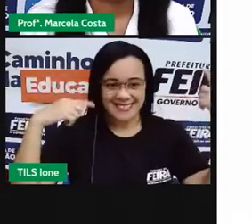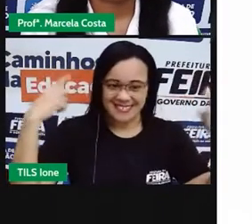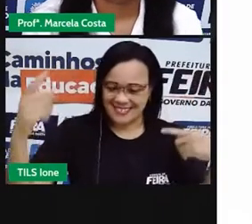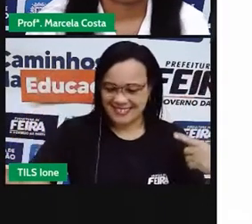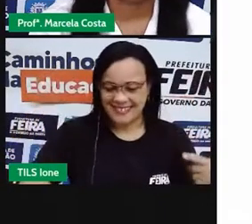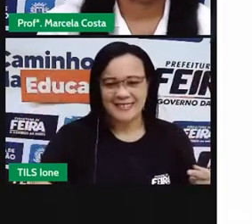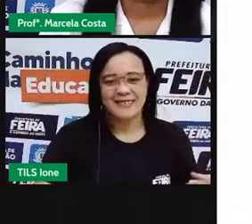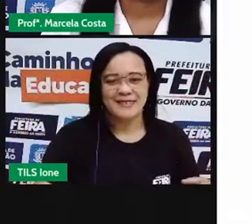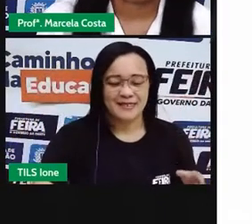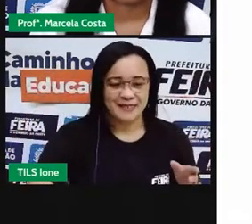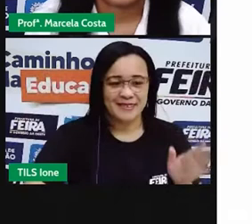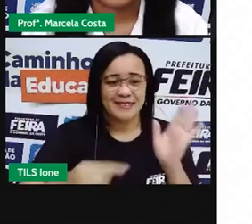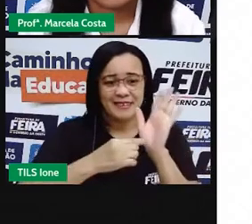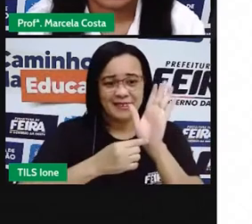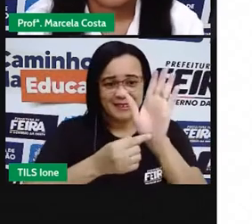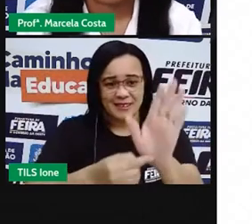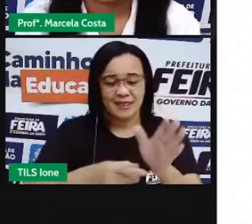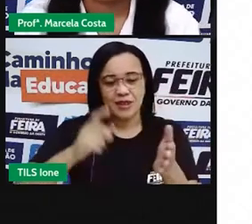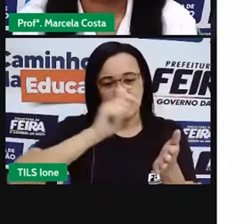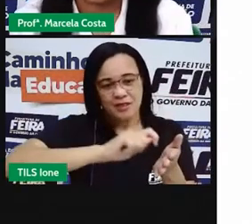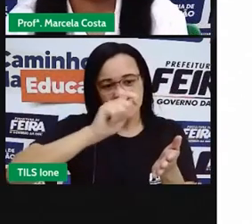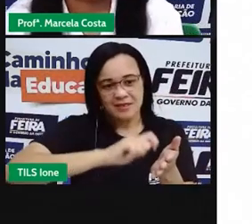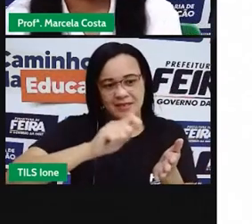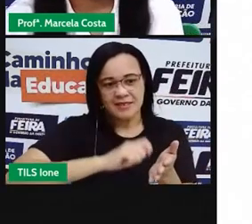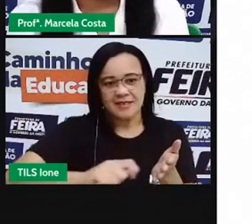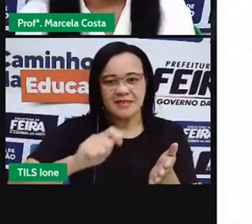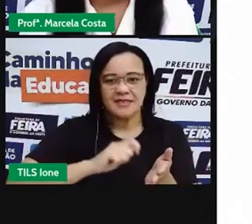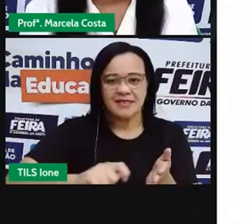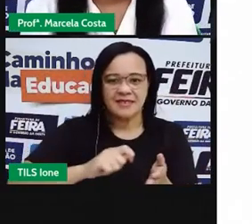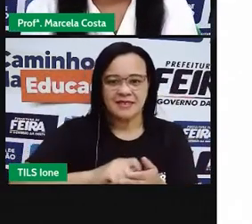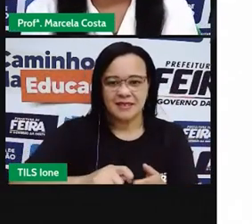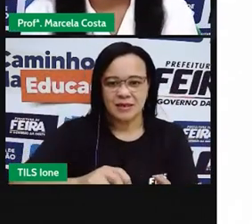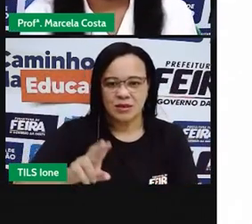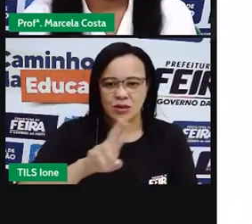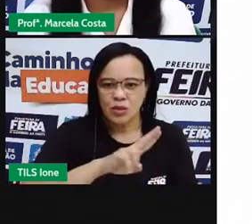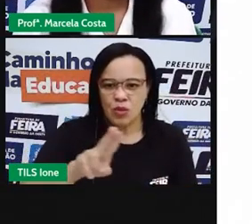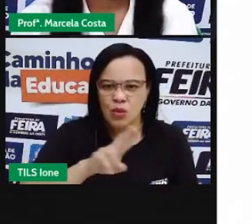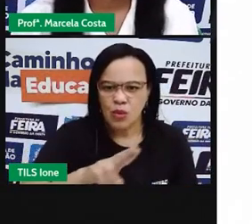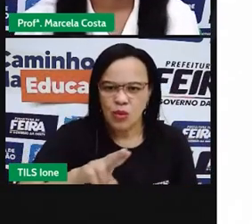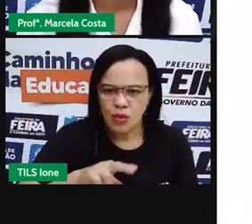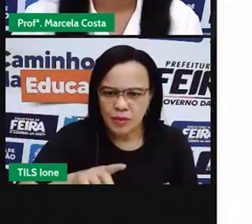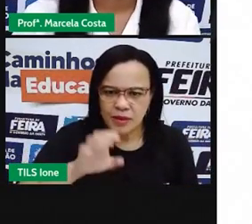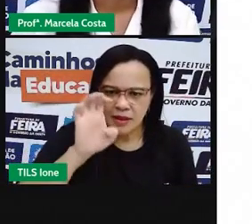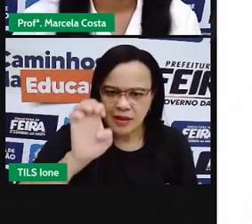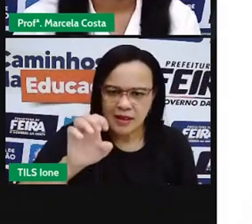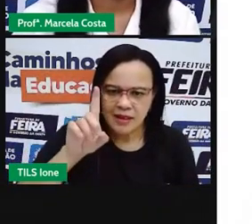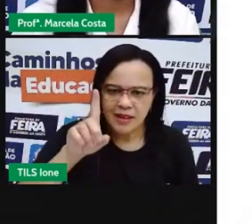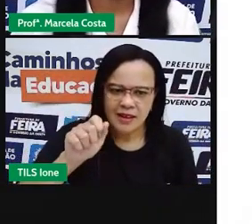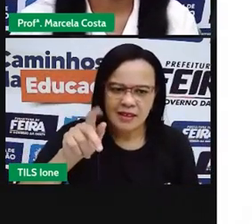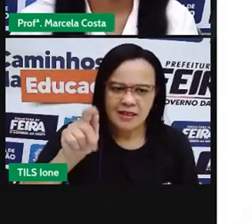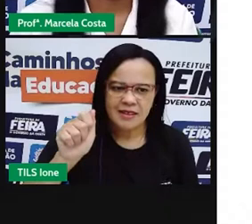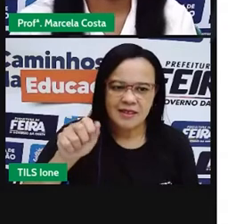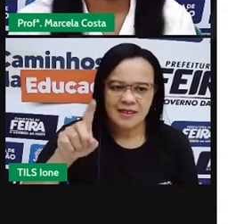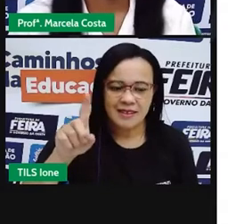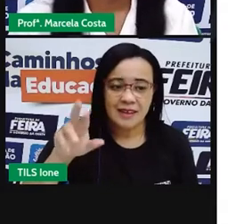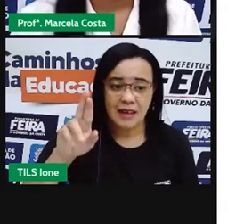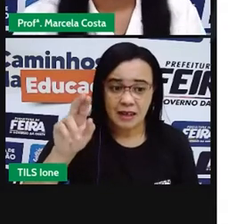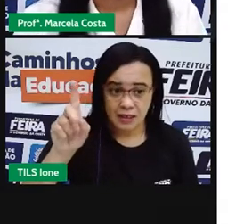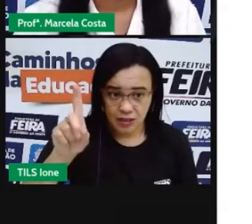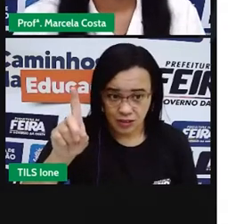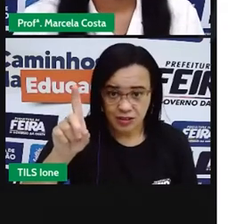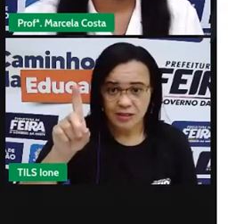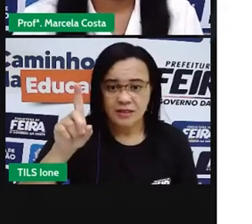Esse livro, ele foi escrito pelo Edgar Bittencourt, tá? É esse aqui,